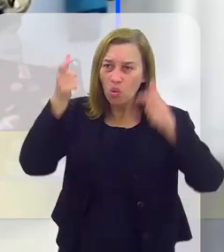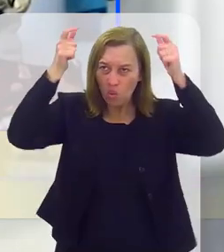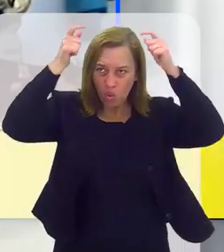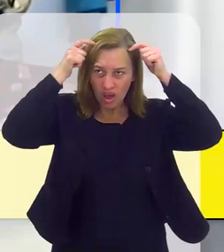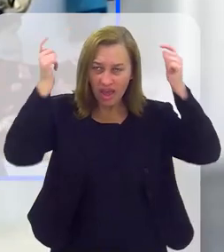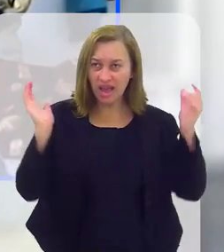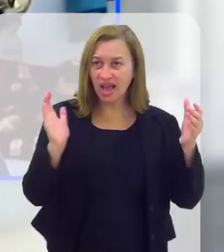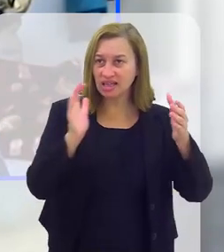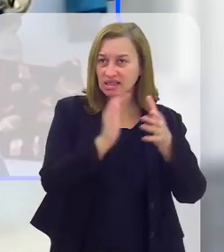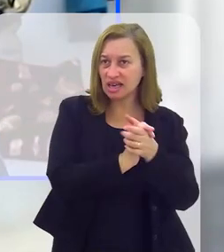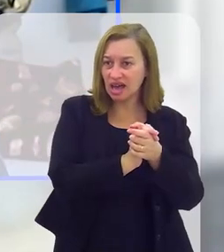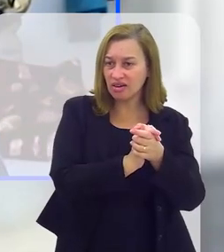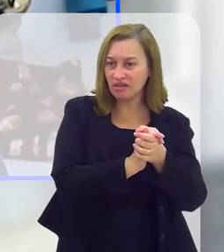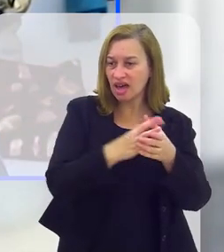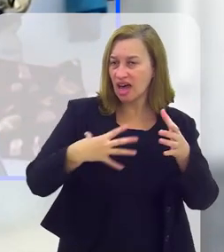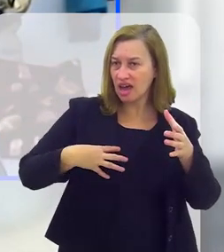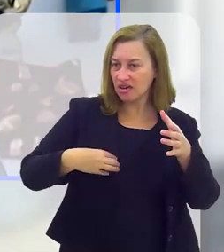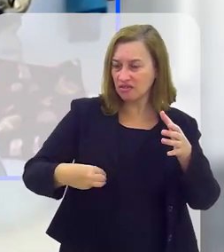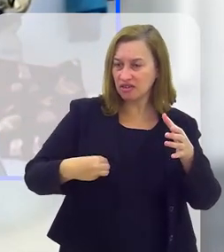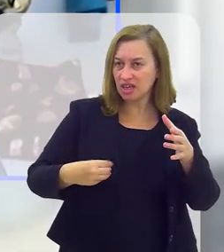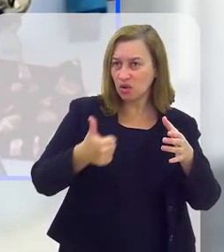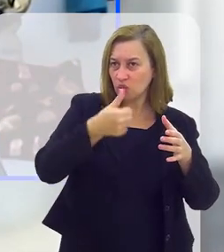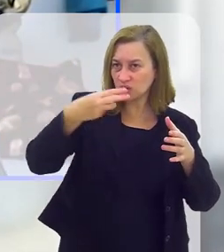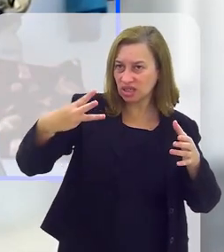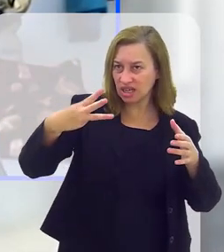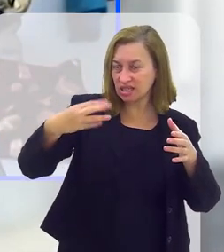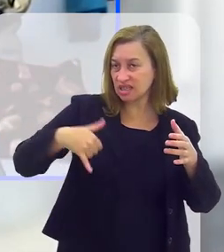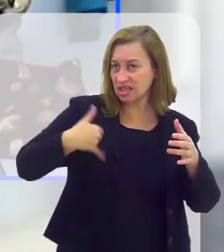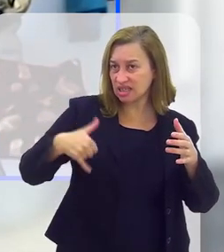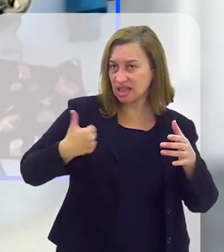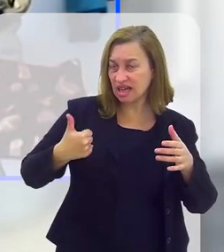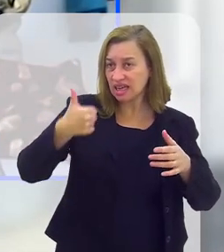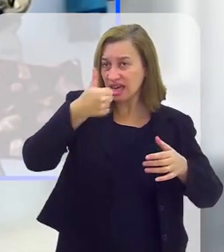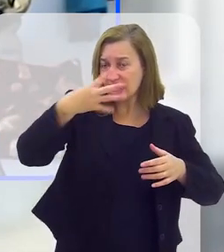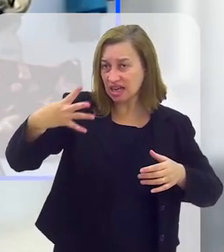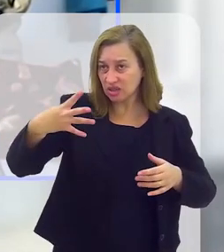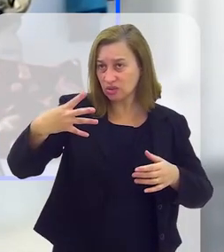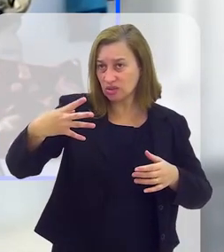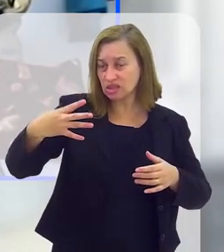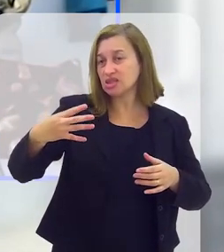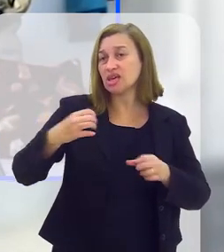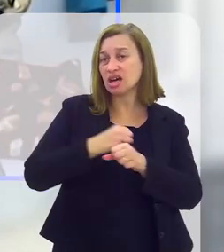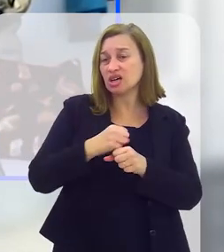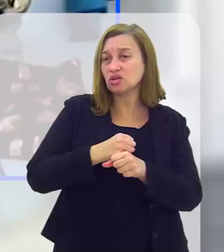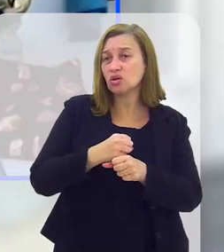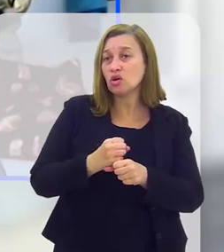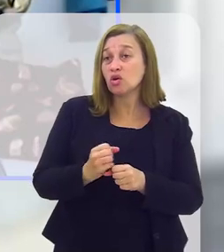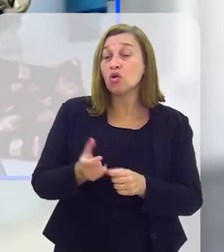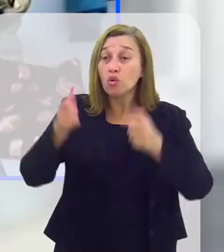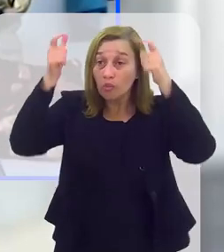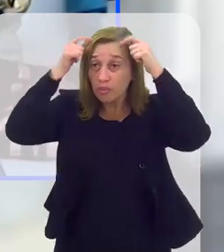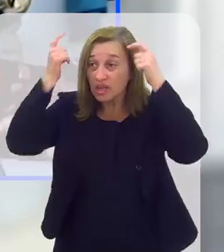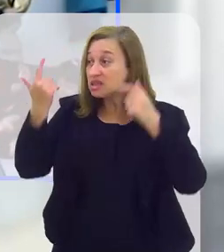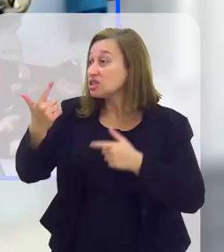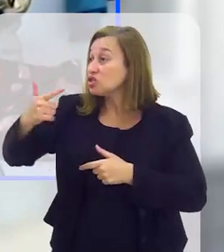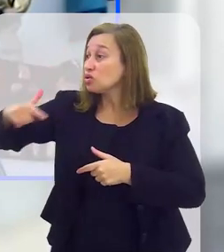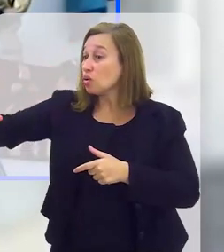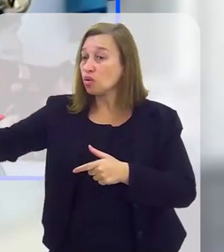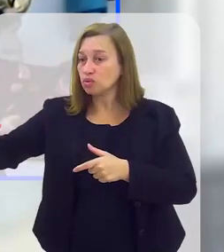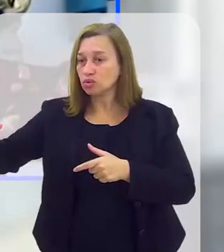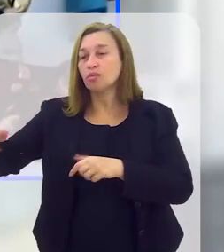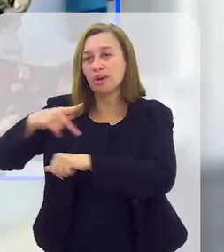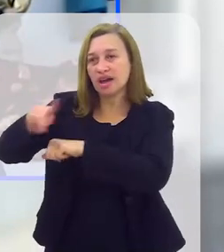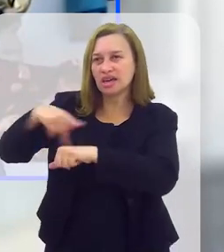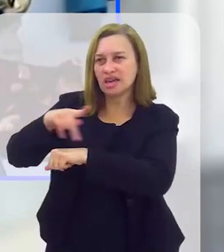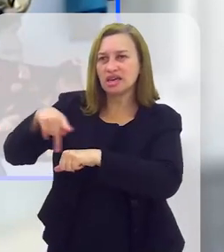quando um rei casava a sua filha com 13 anos, 14 anos, com um príncipe de outra